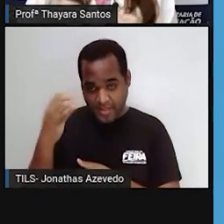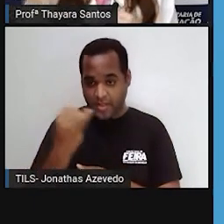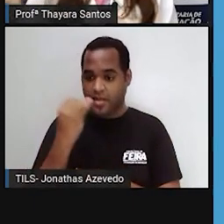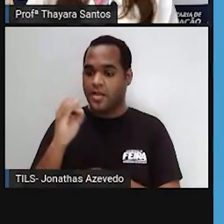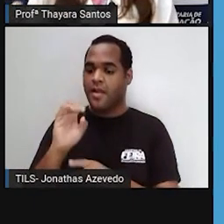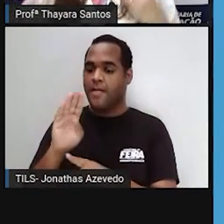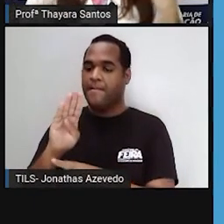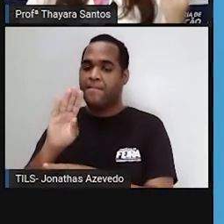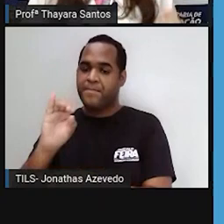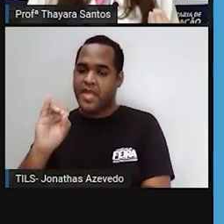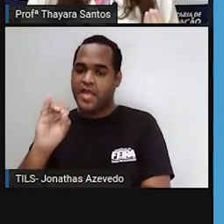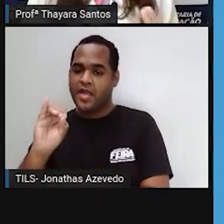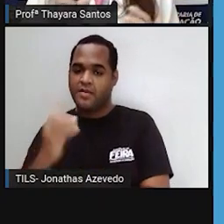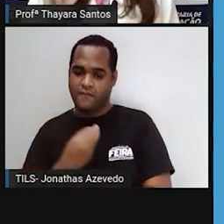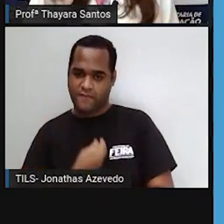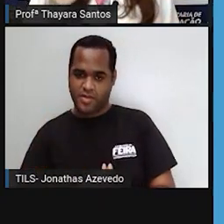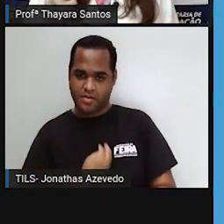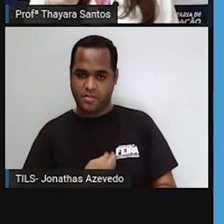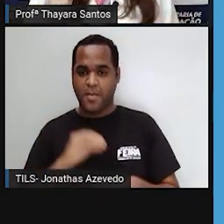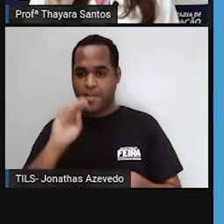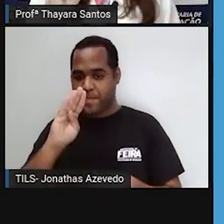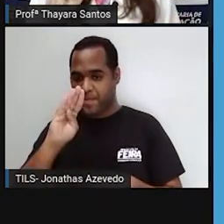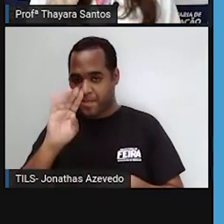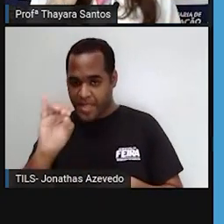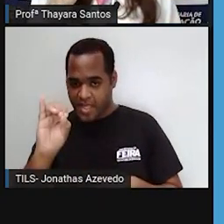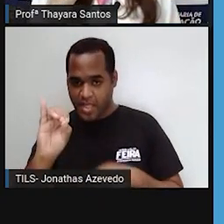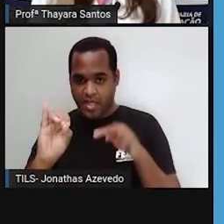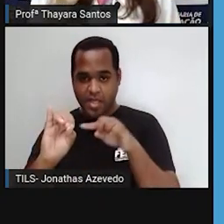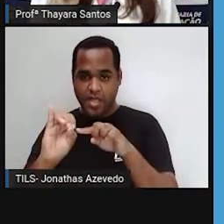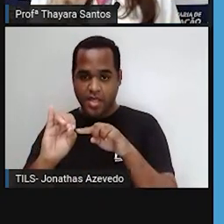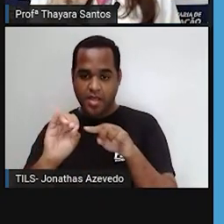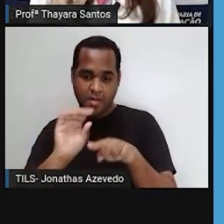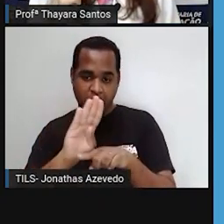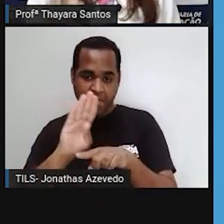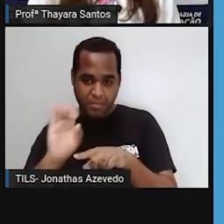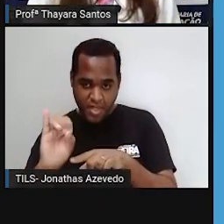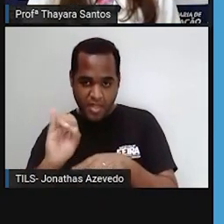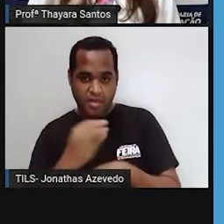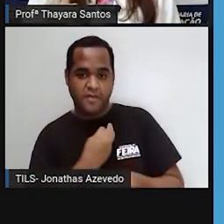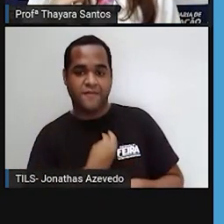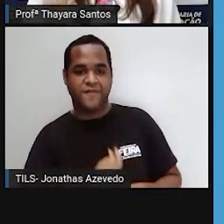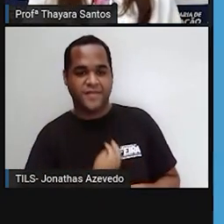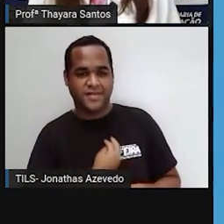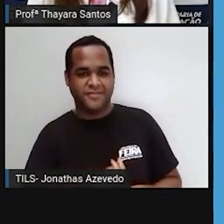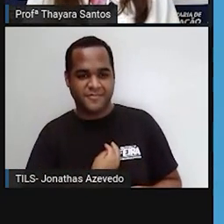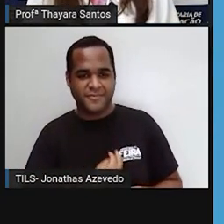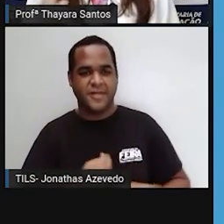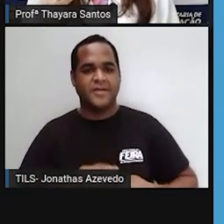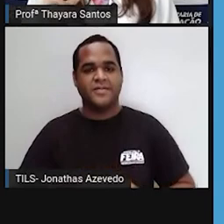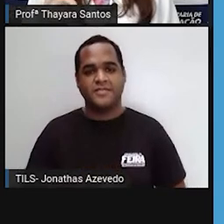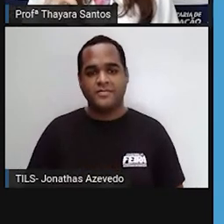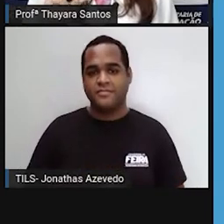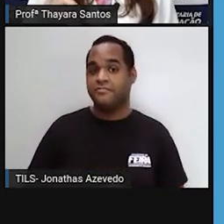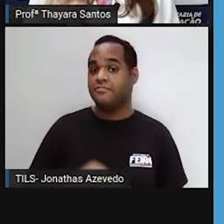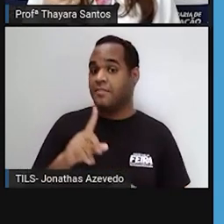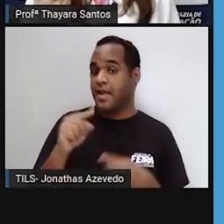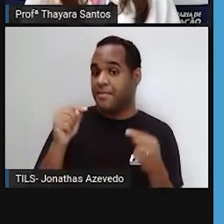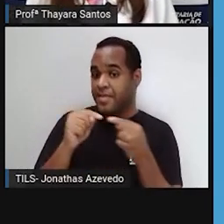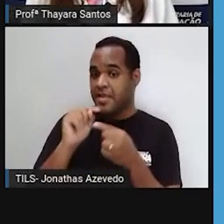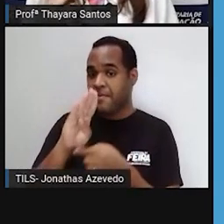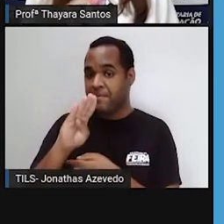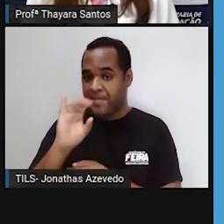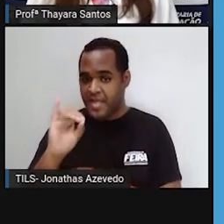biótico são os seres vivos. É só lembrar, A palavra bio, esse termo bio, significa vida. Então, se é fator